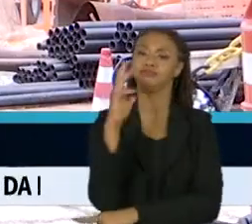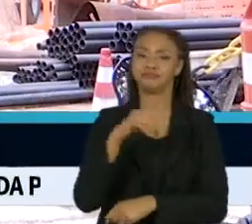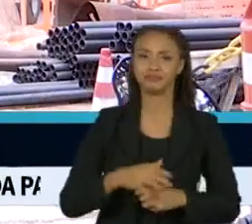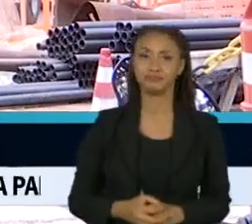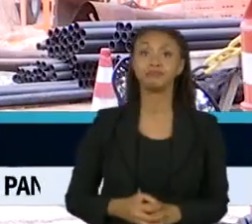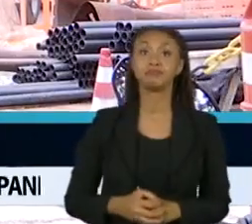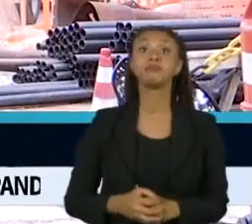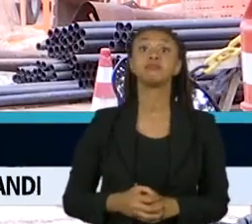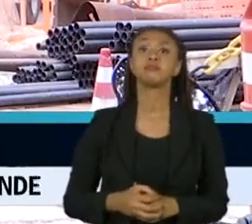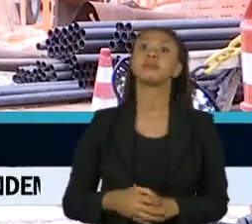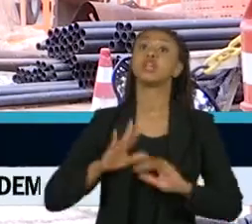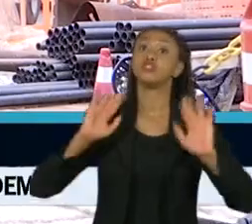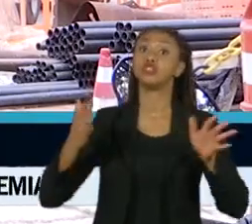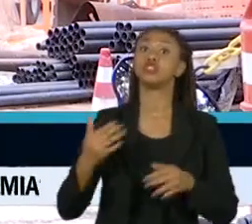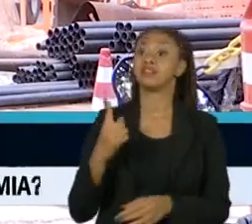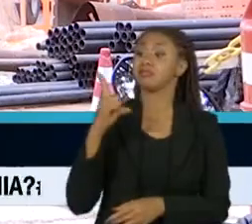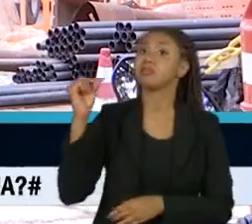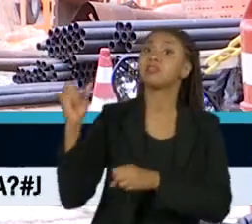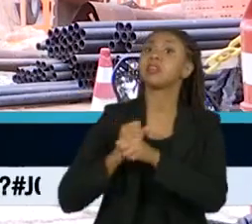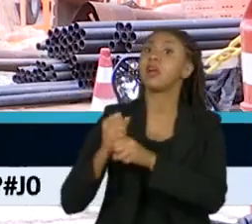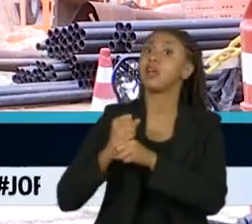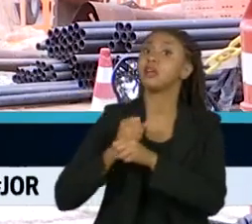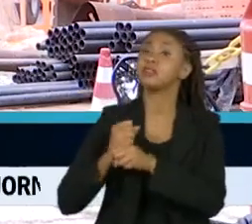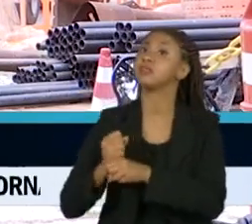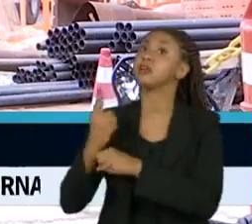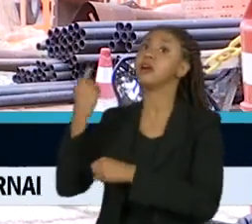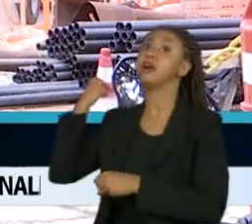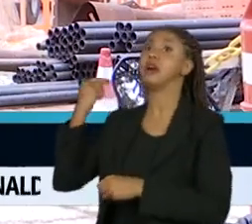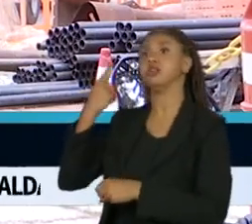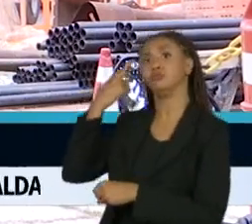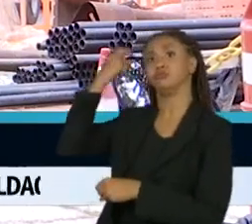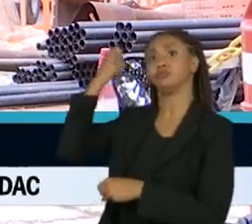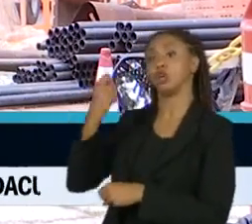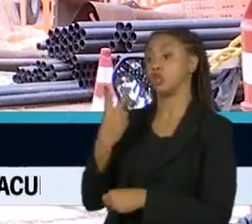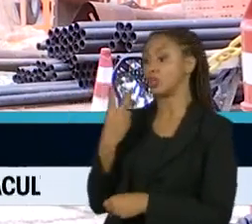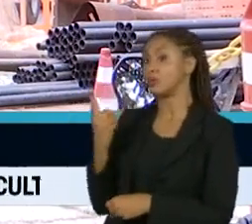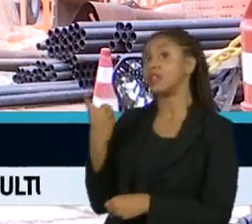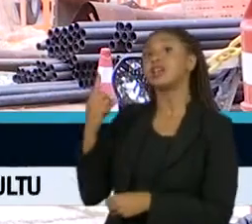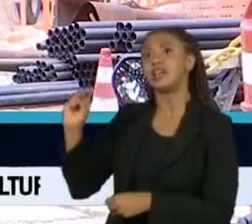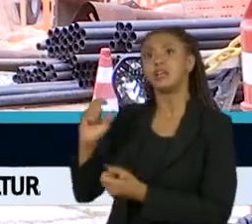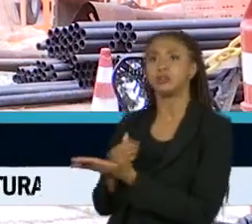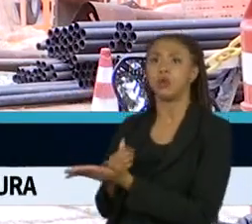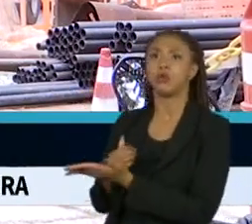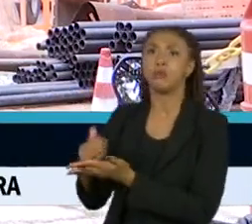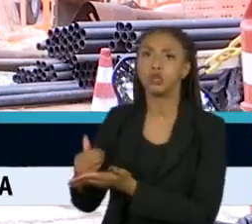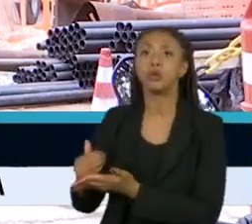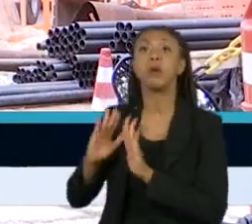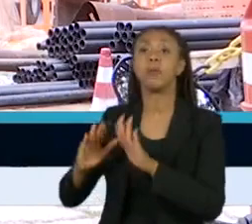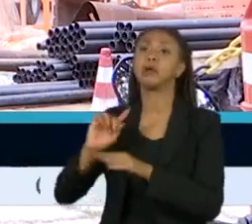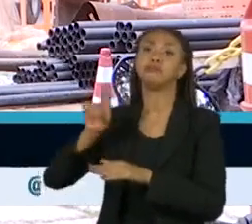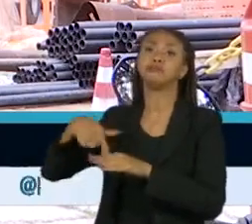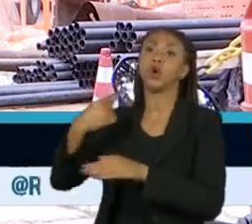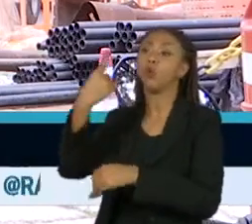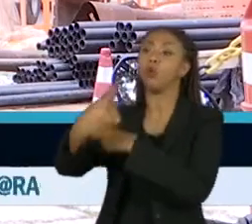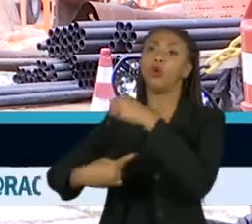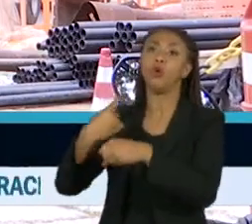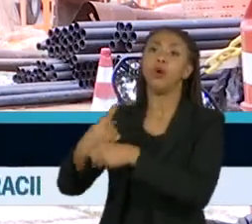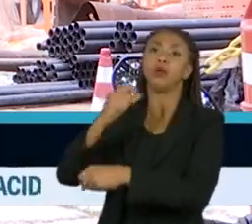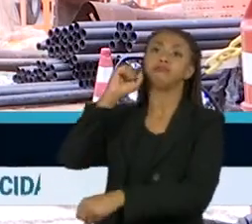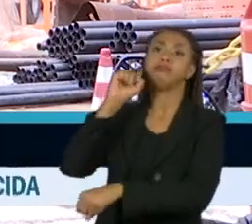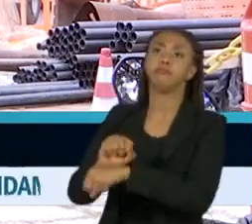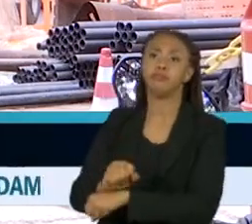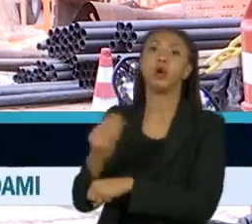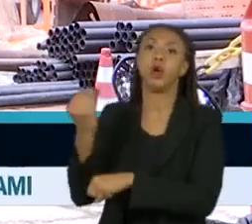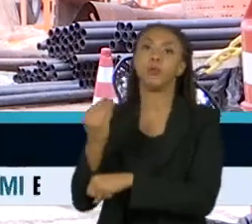linha 6 começou há mais de uma década. As obras foram iniciadas em 2015, mas interrompidas um ano depois, quando a